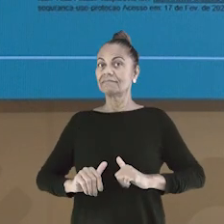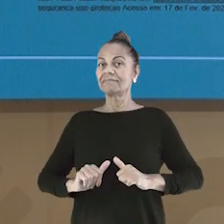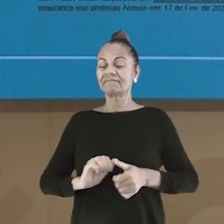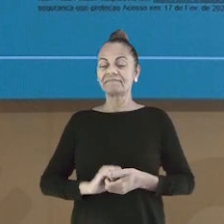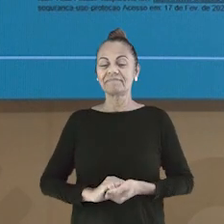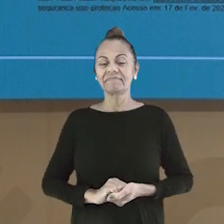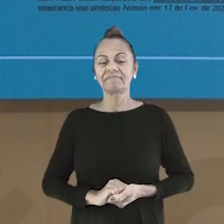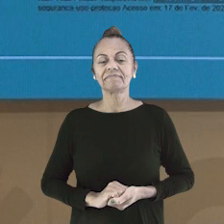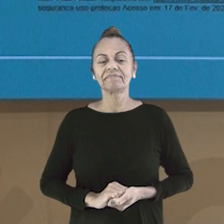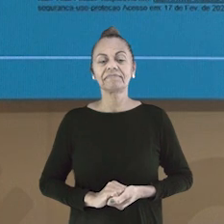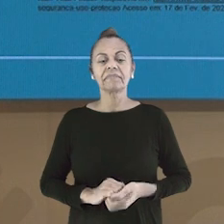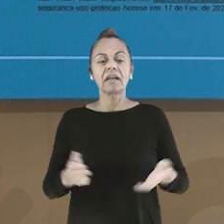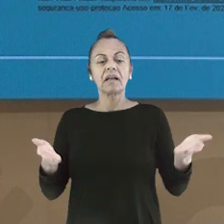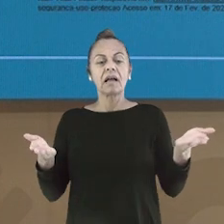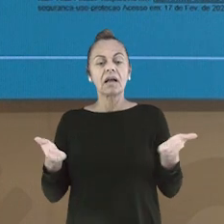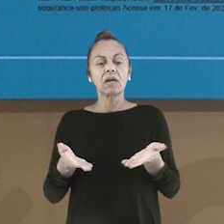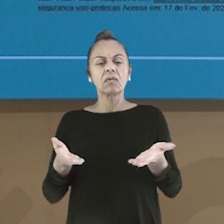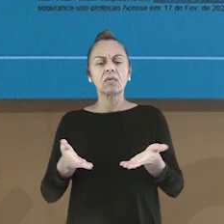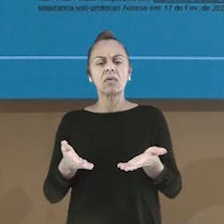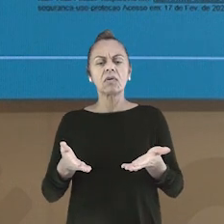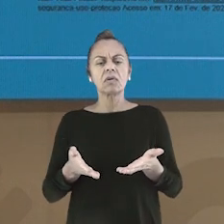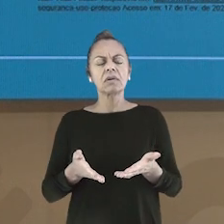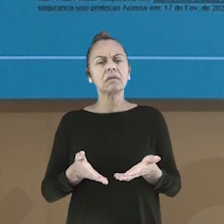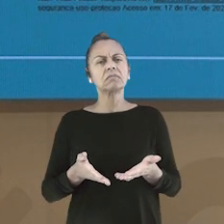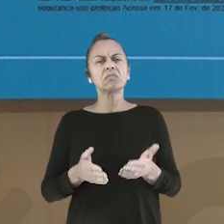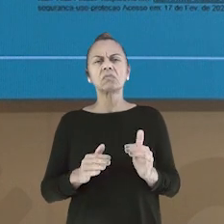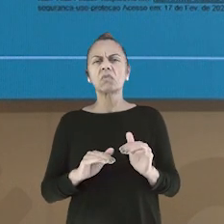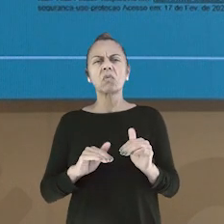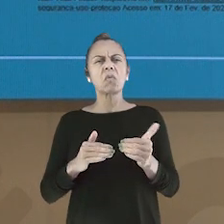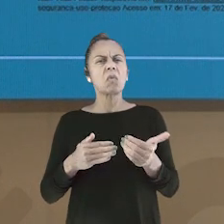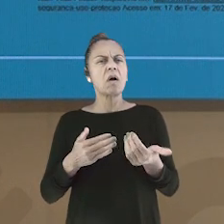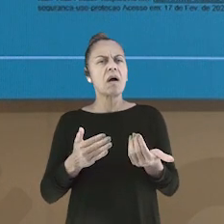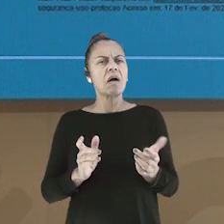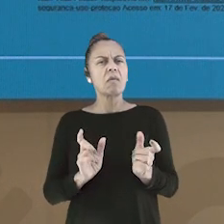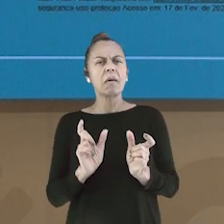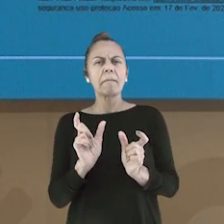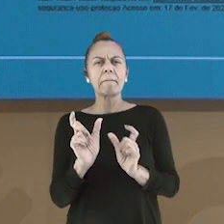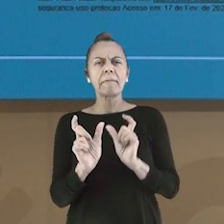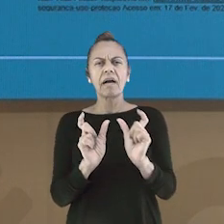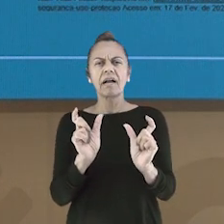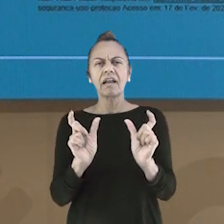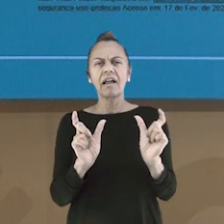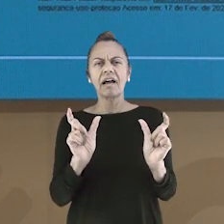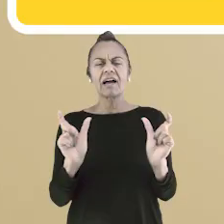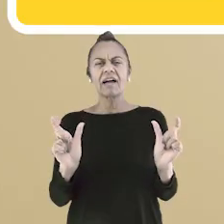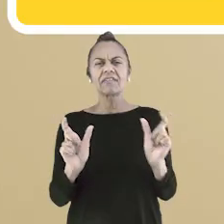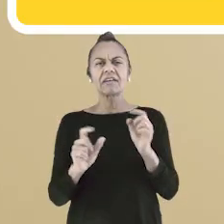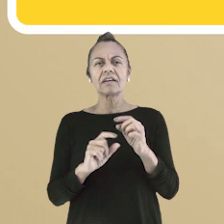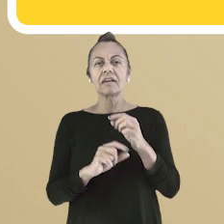que deixam sempre os nossos ambientes de trabalho muito limpos. Temos que manter, não é mesmo?